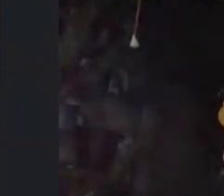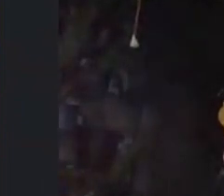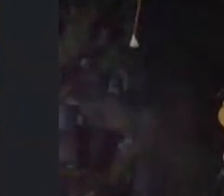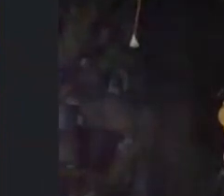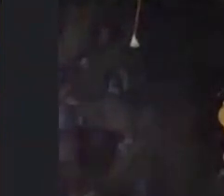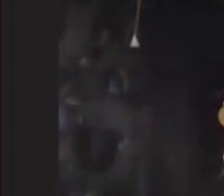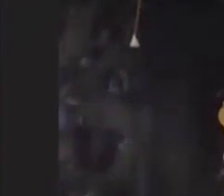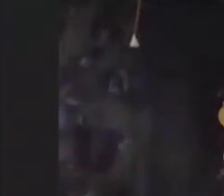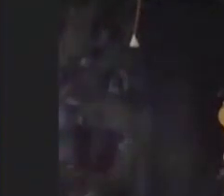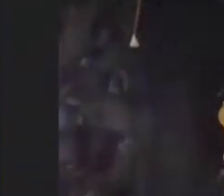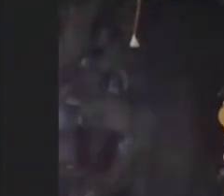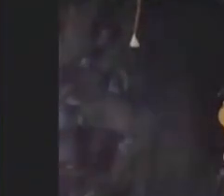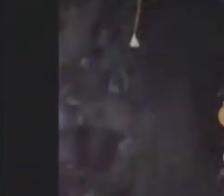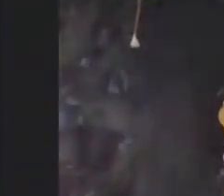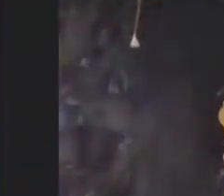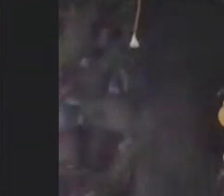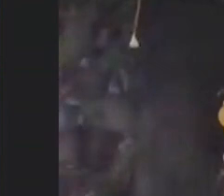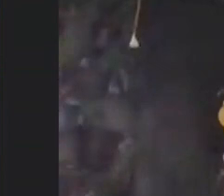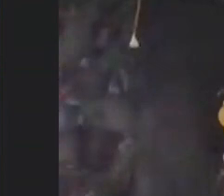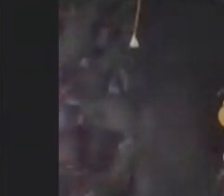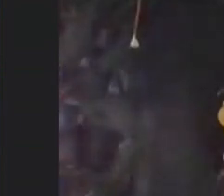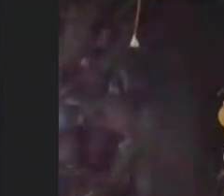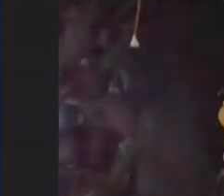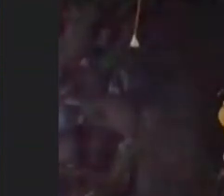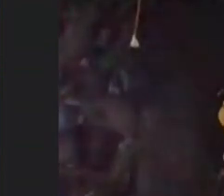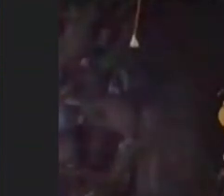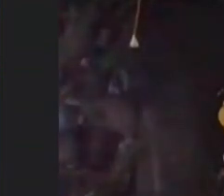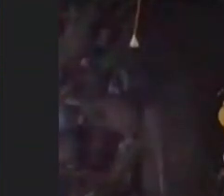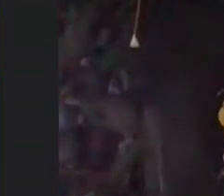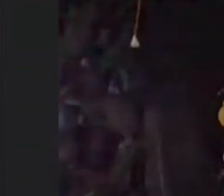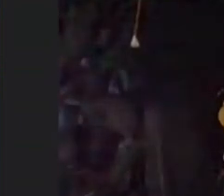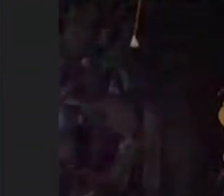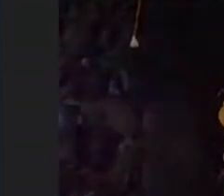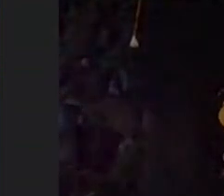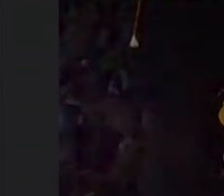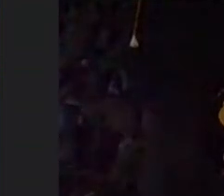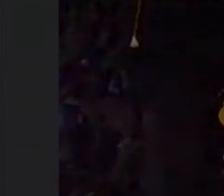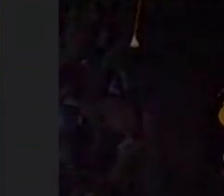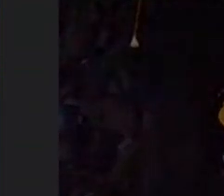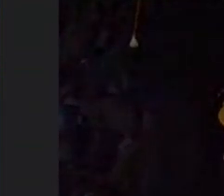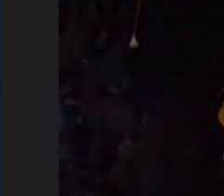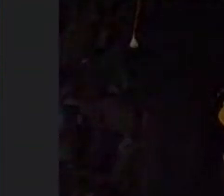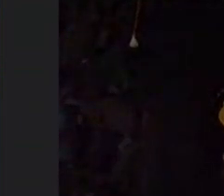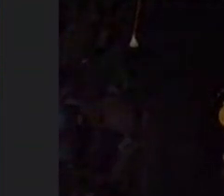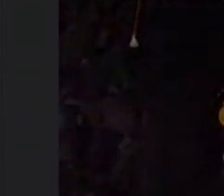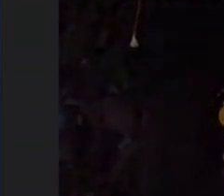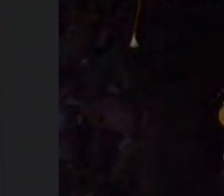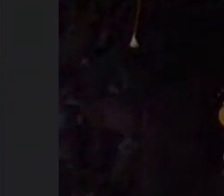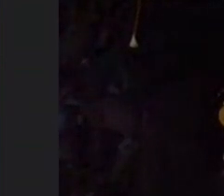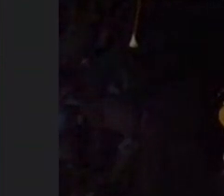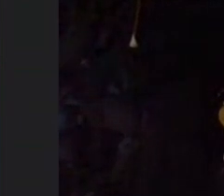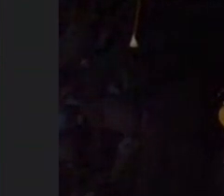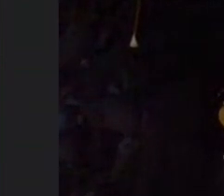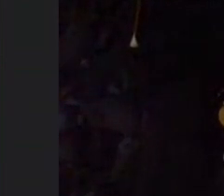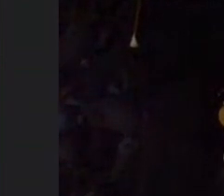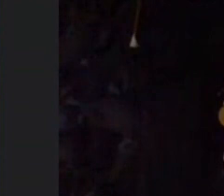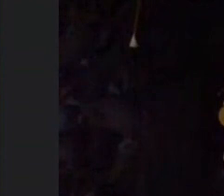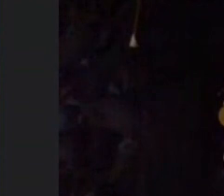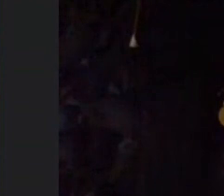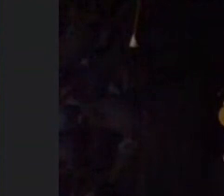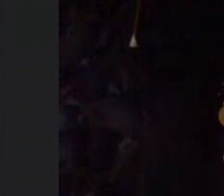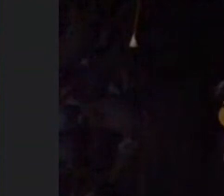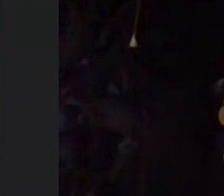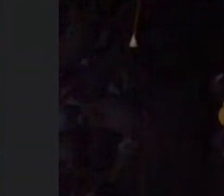negras ou a banca que é uma banca colorista a banca colorista é a banca que não foi bem treinada então a